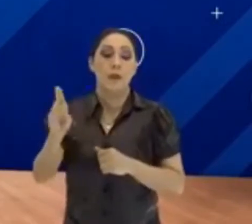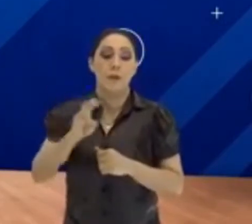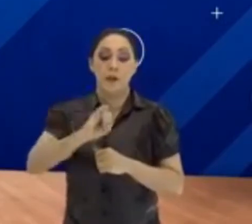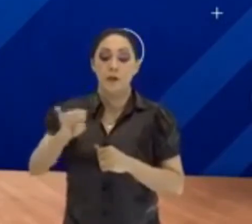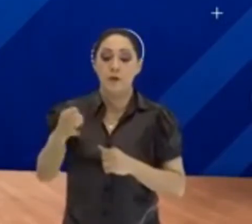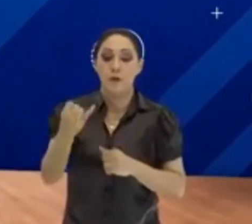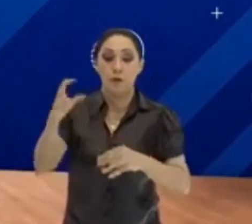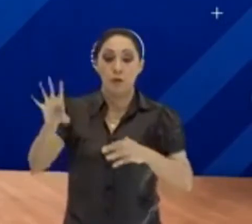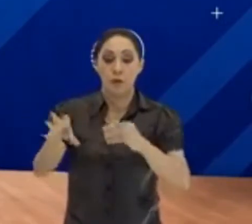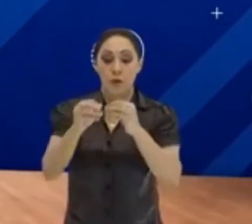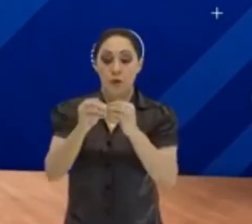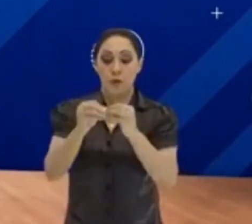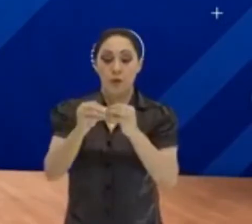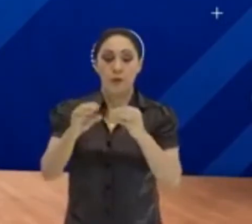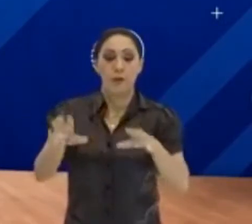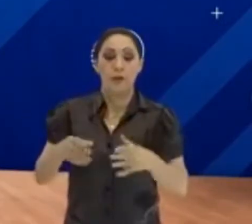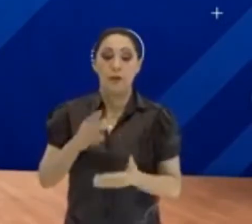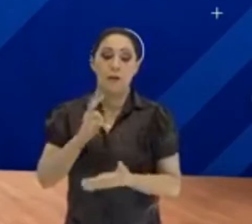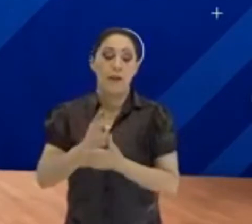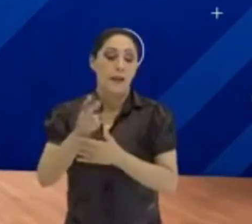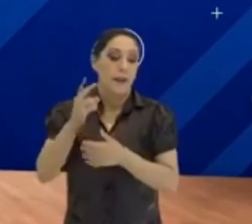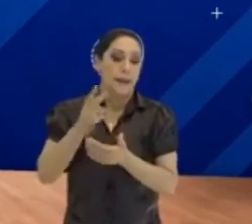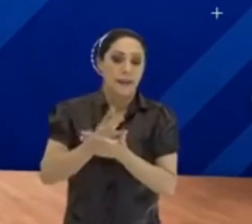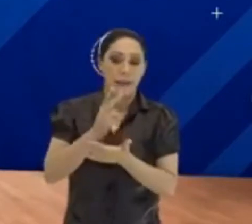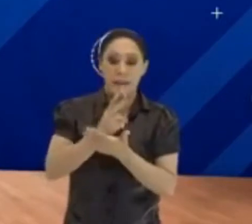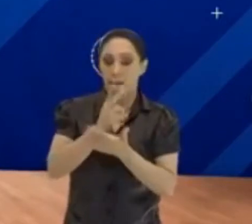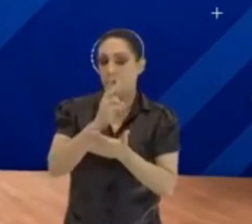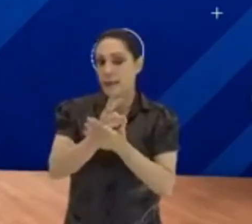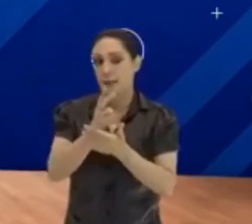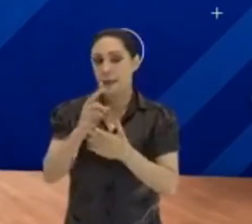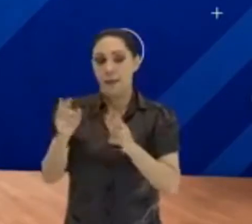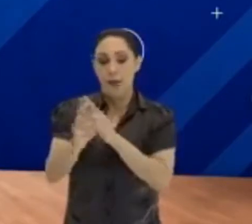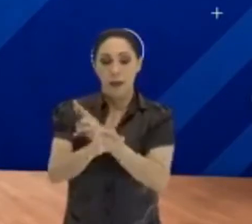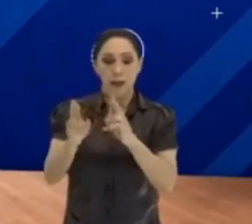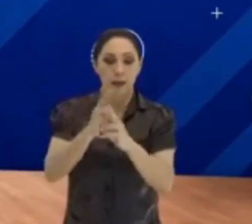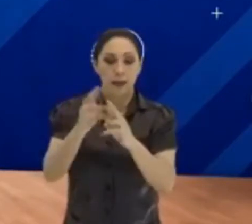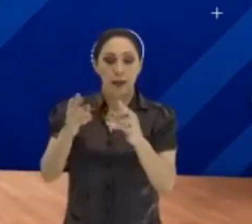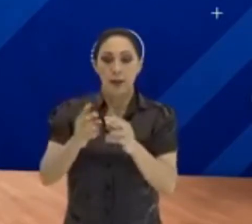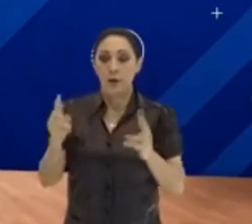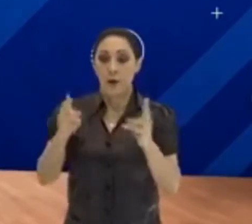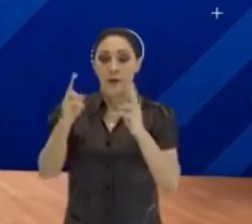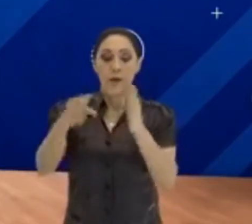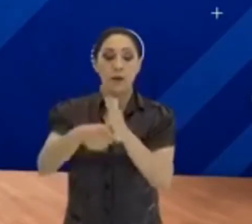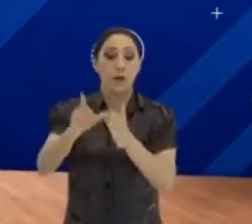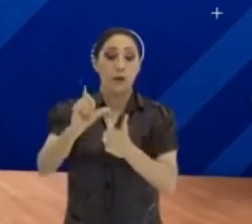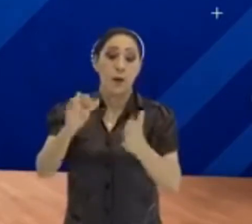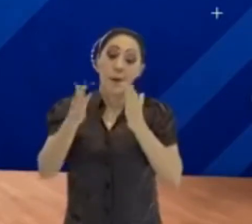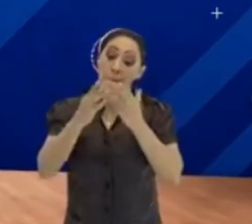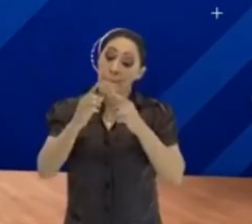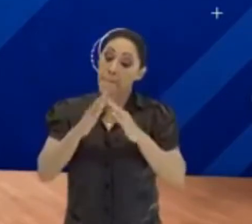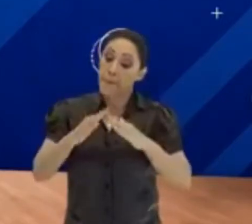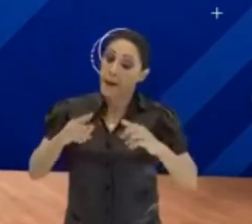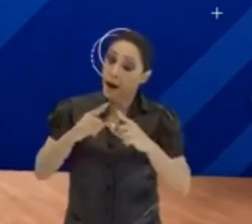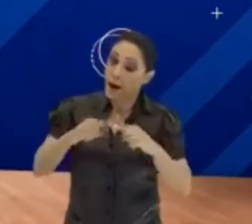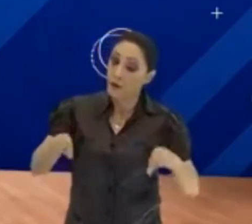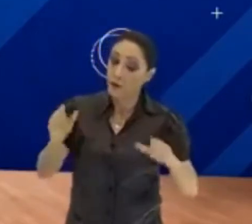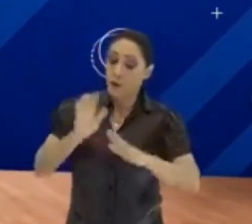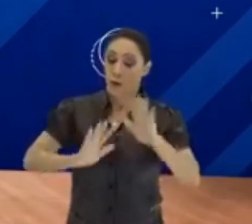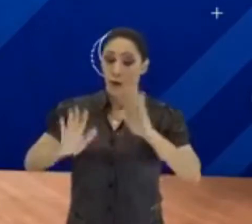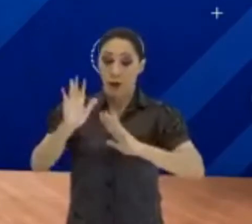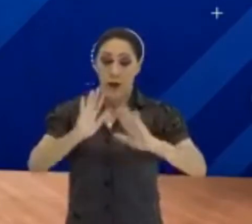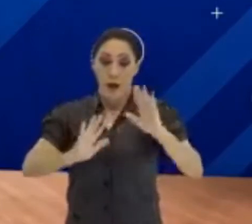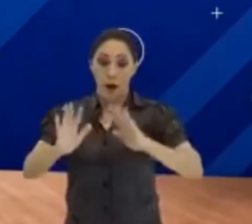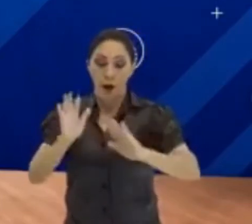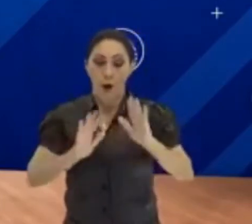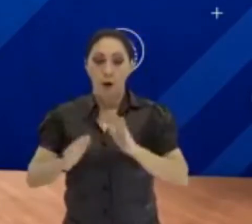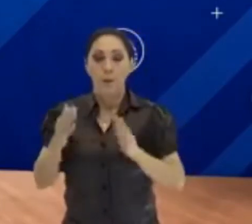compostos, onde é sempre em relação ao valor anterior. Mas vamos com calma que você vai entender isso, mas a aula de hoje é